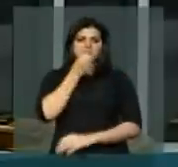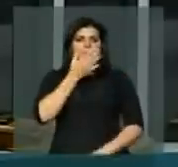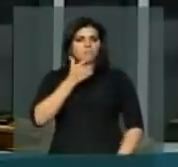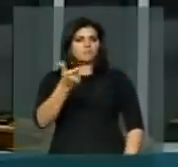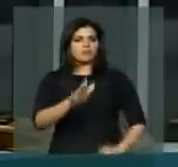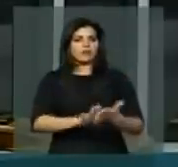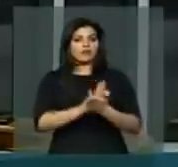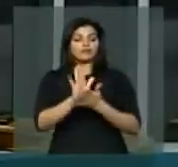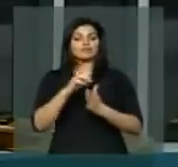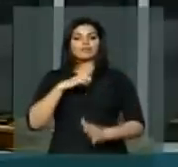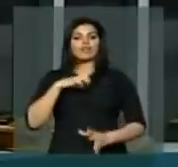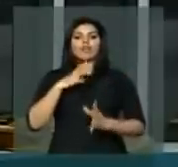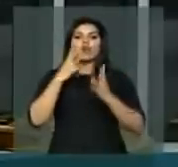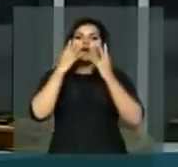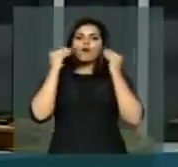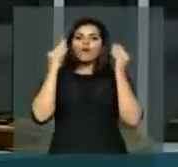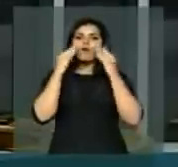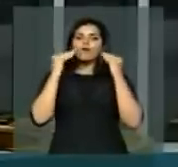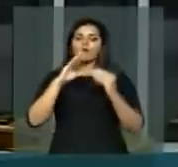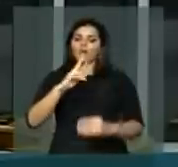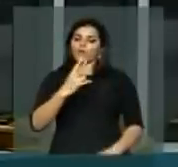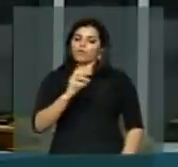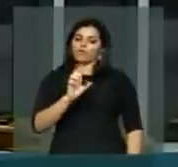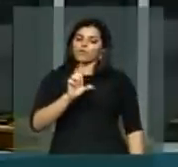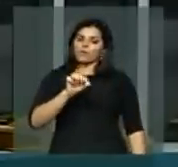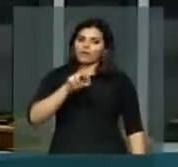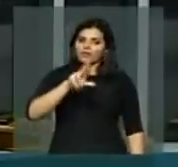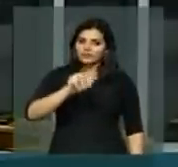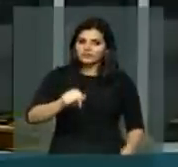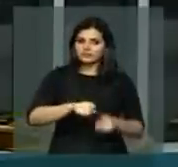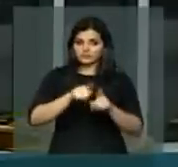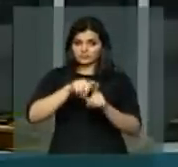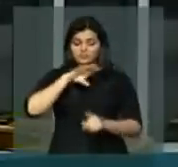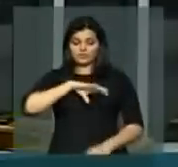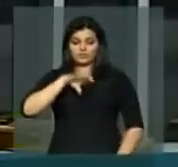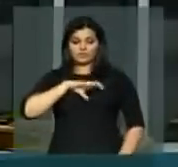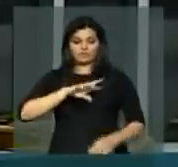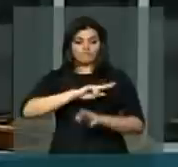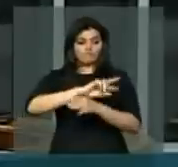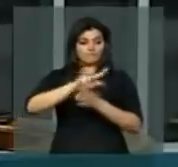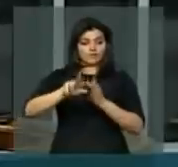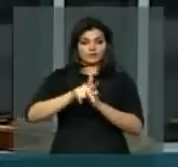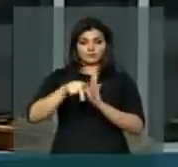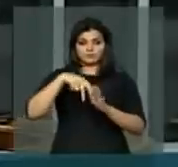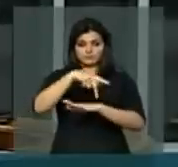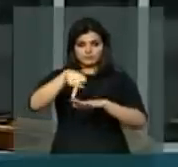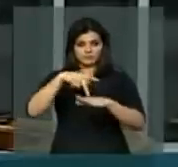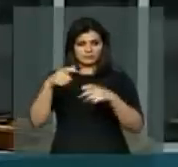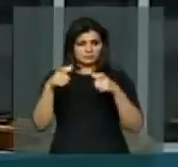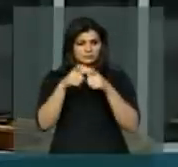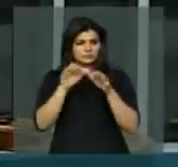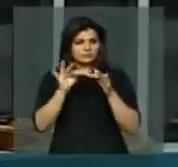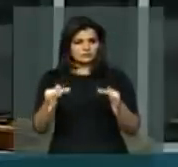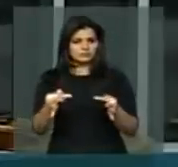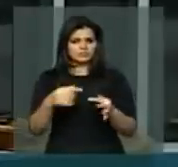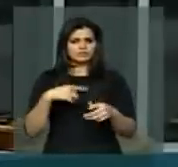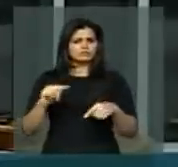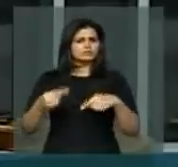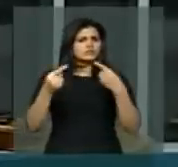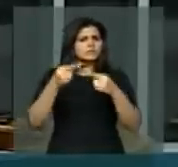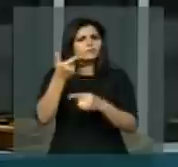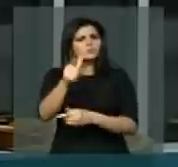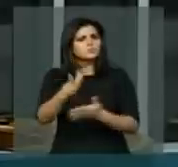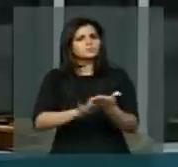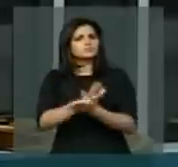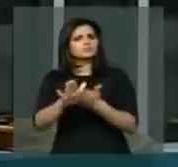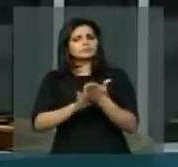a exemplo da Holanda, a exemplo de Portugal, a exemplo de outros países menores que não têm os desafios